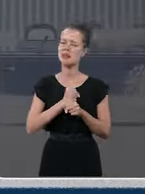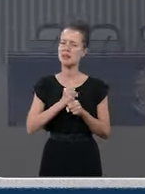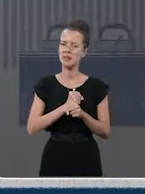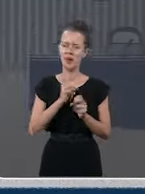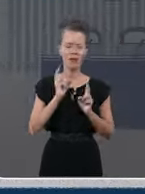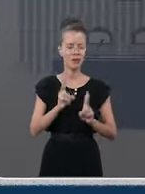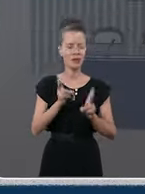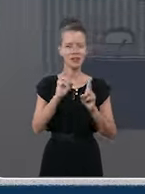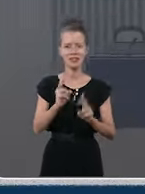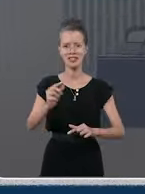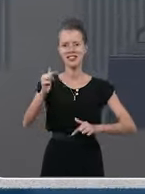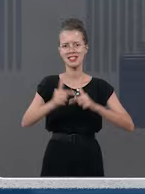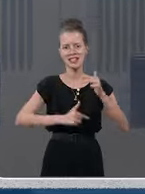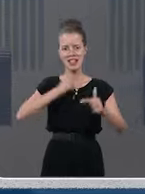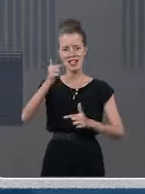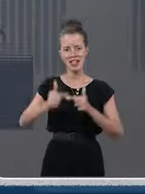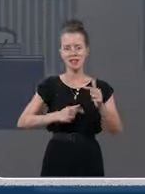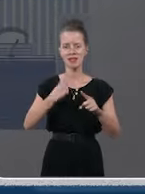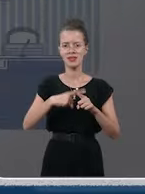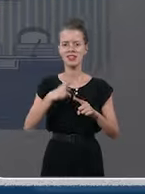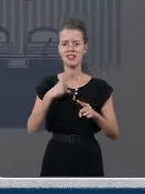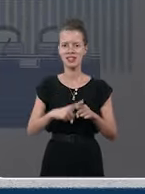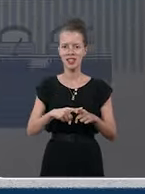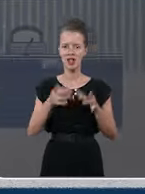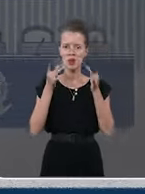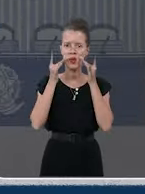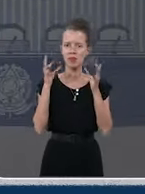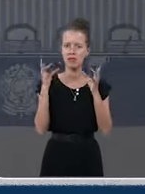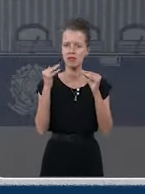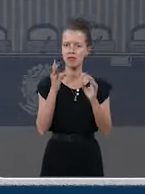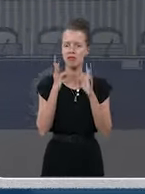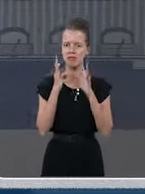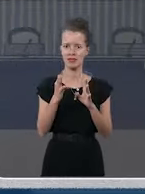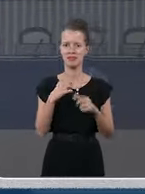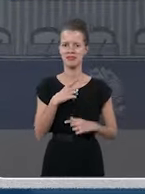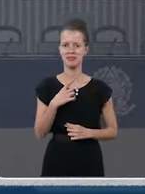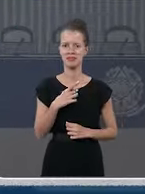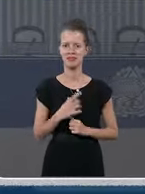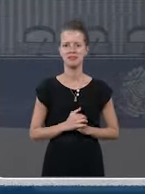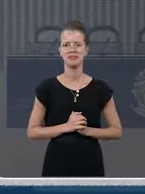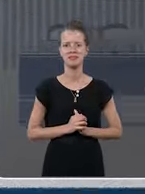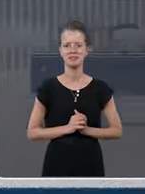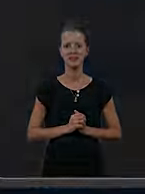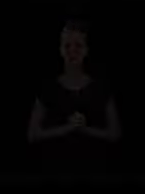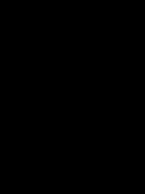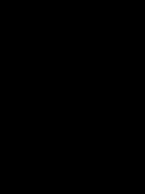pelos 25 anos. Continue executando planos, porque quem sabe faz ao vivo.